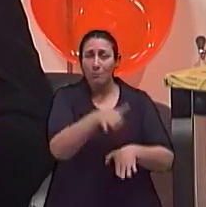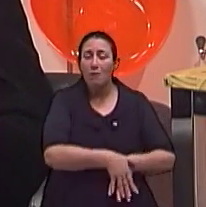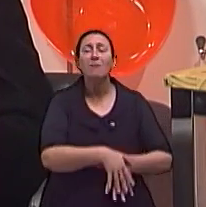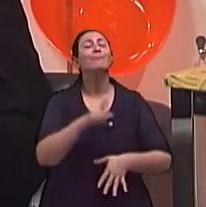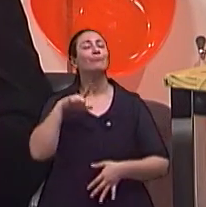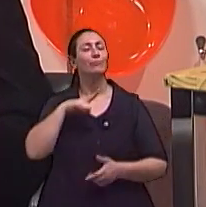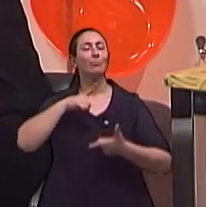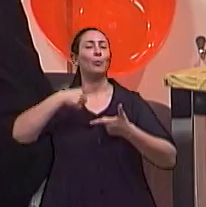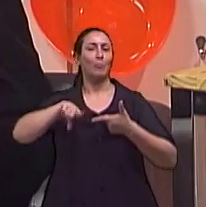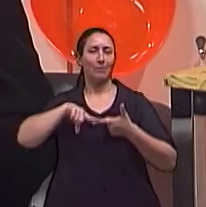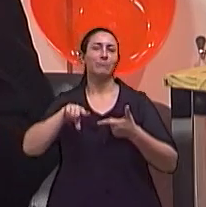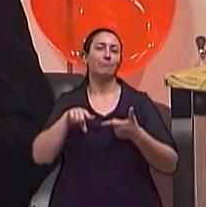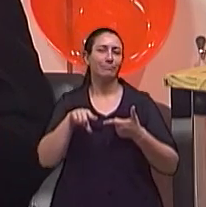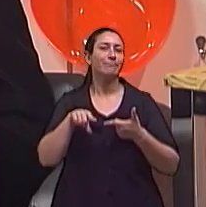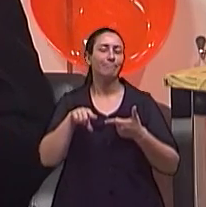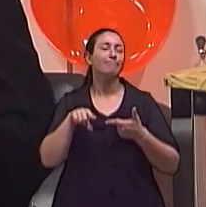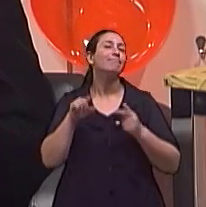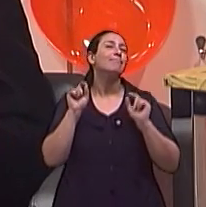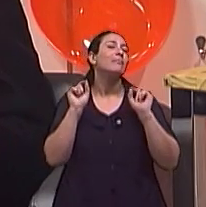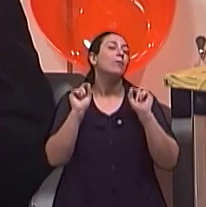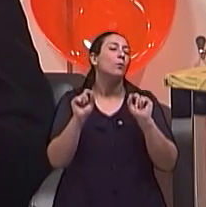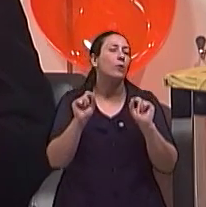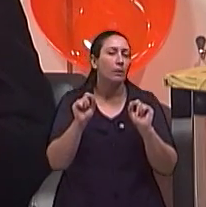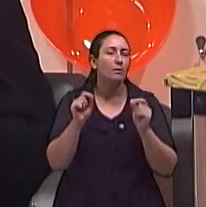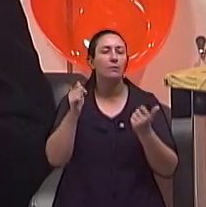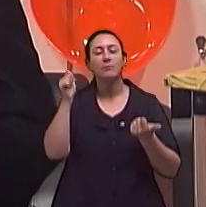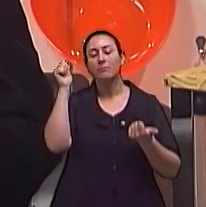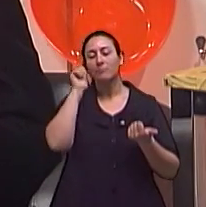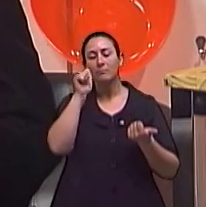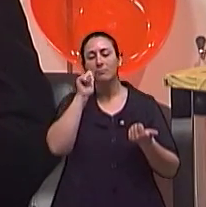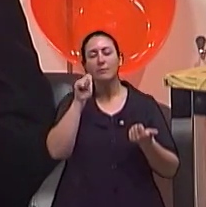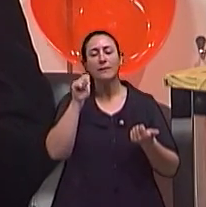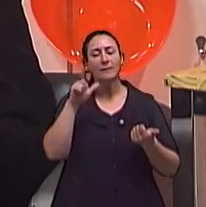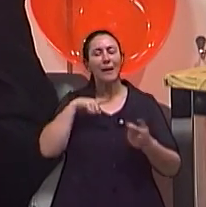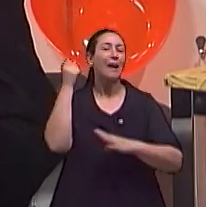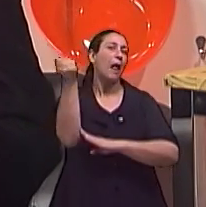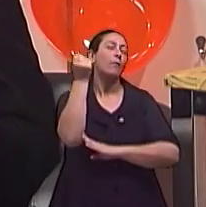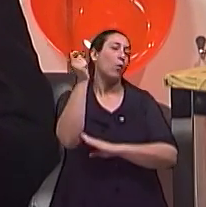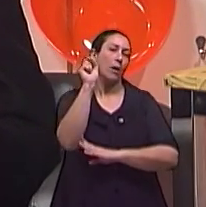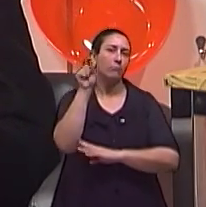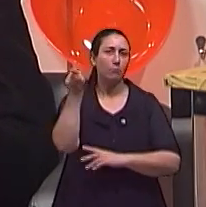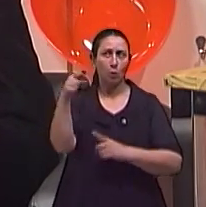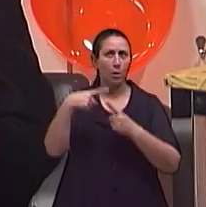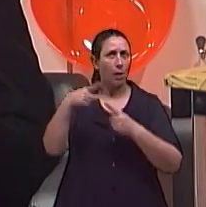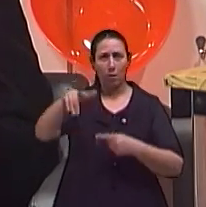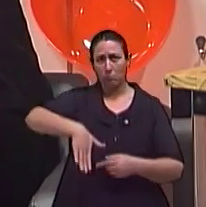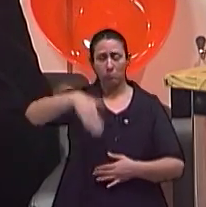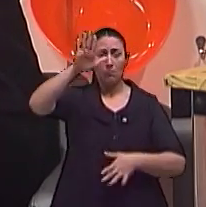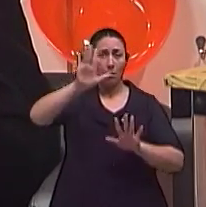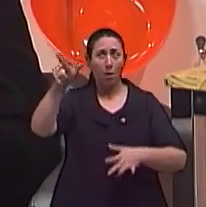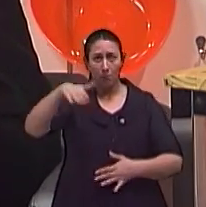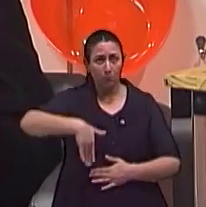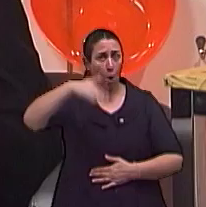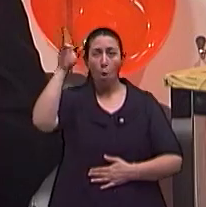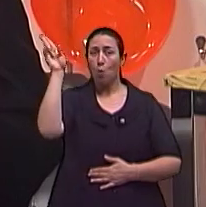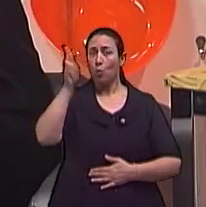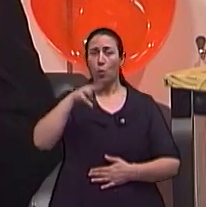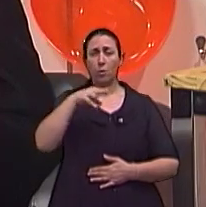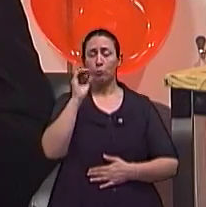talvez fosse muito grave acompanhando ela, é que ela foi abandonada. Ela nunca conheceu o pai.